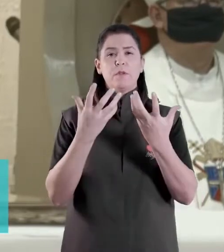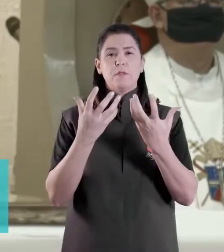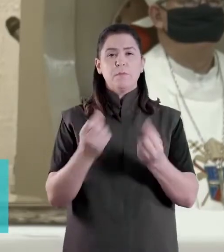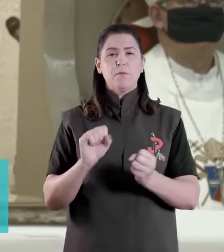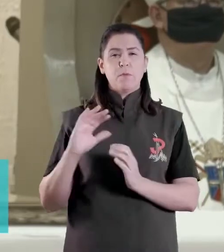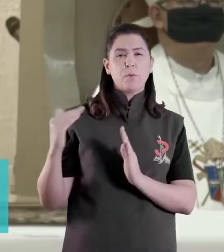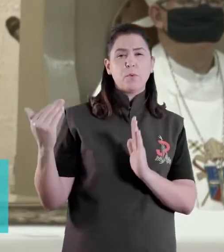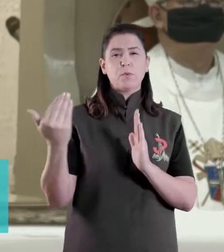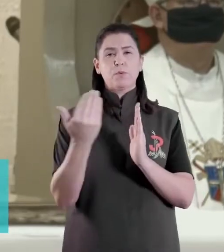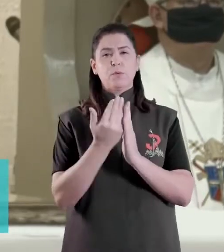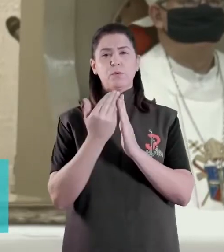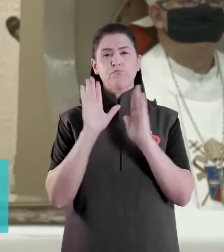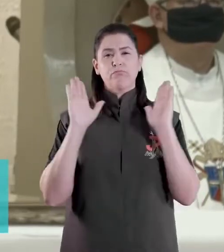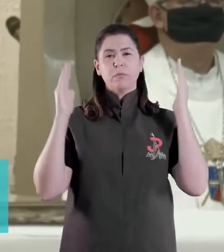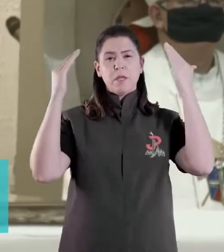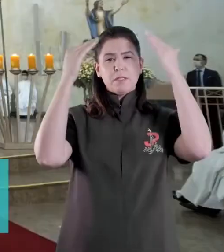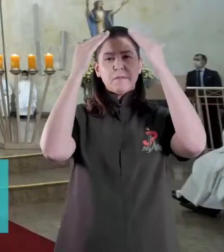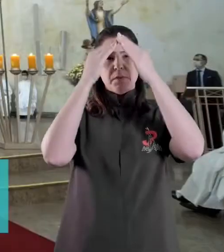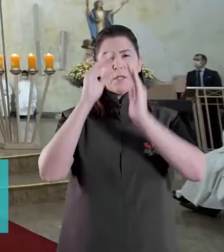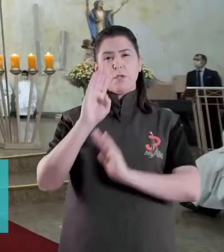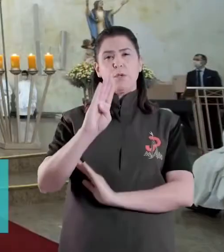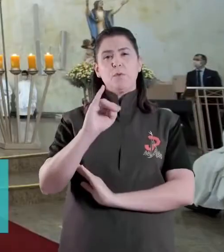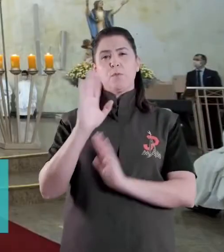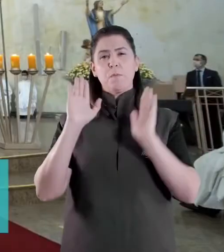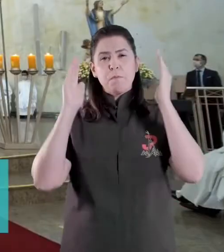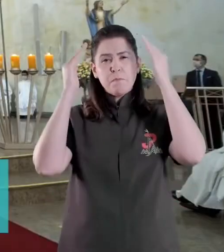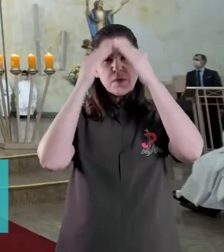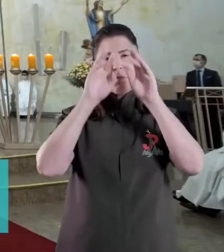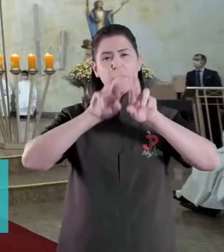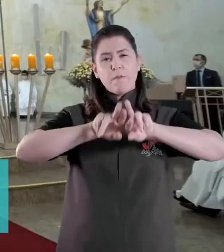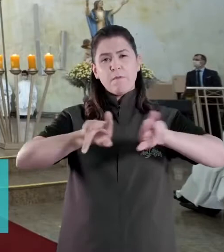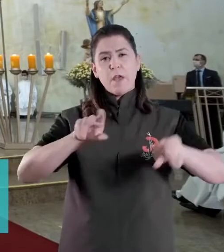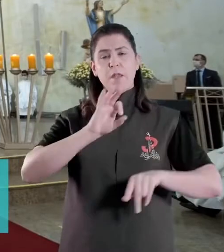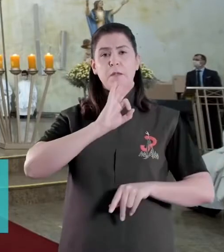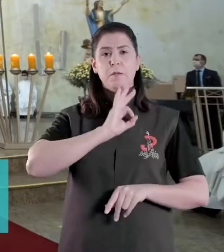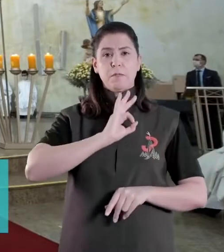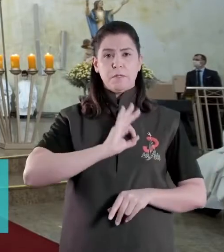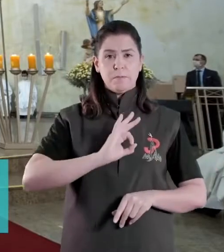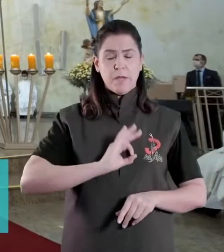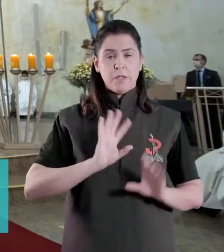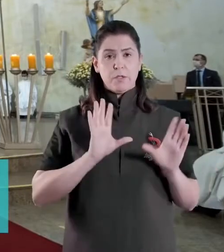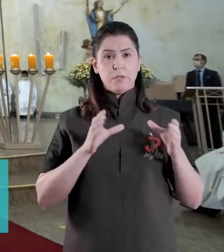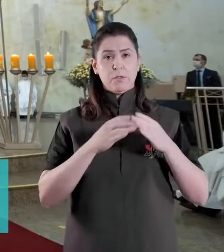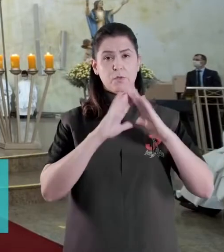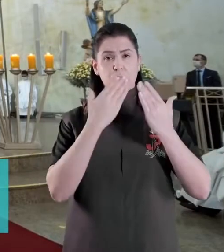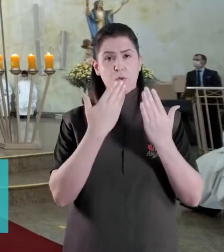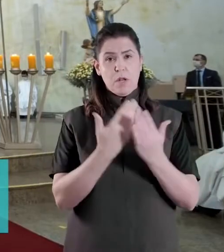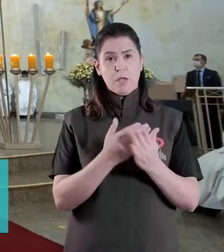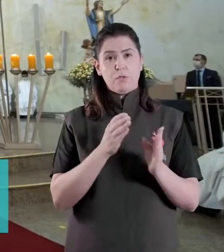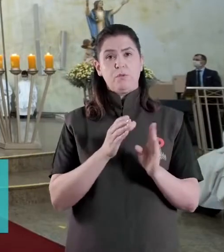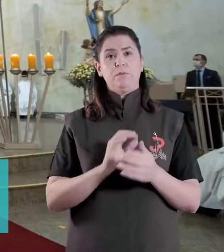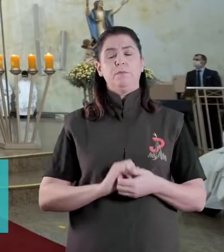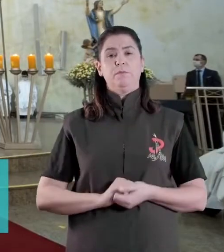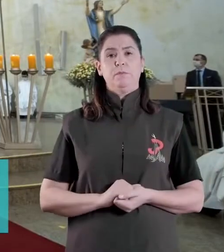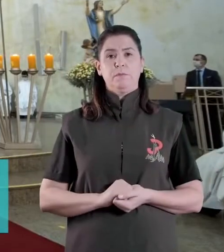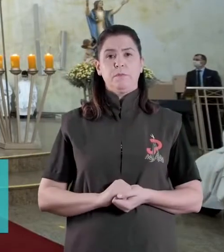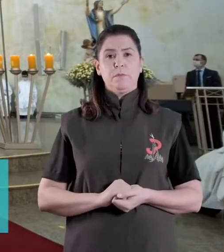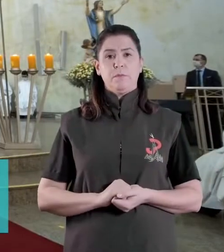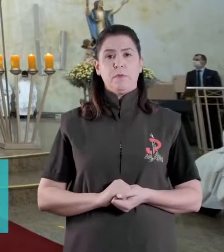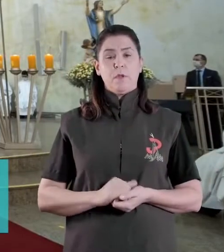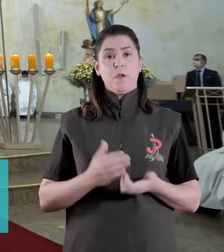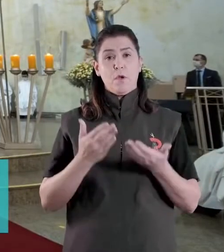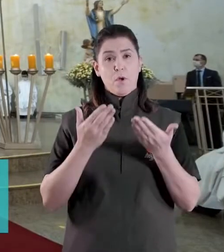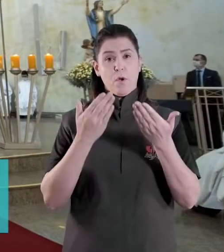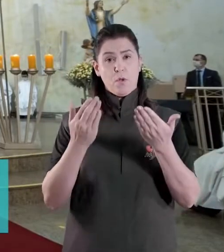Arcebispos, Bispos e Padres do Colégio de Consultores. Dom Frei